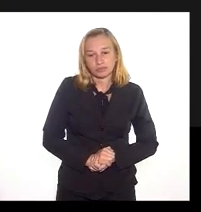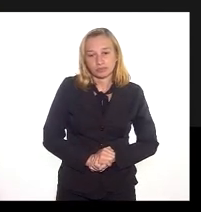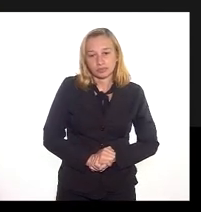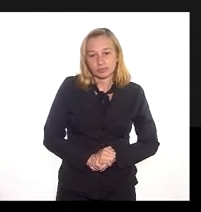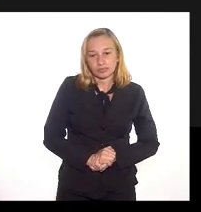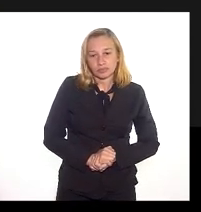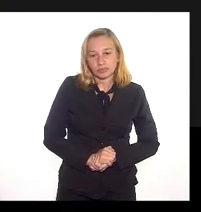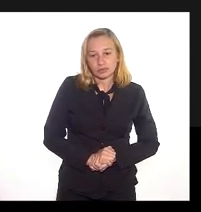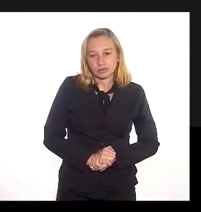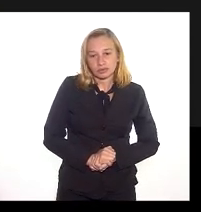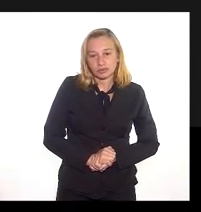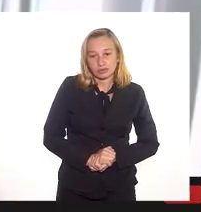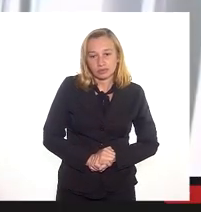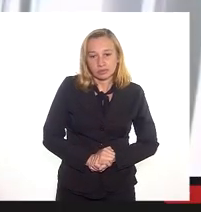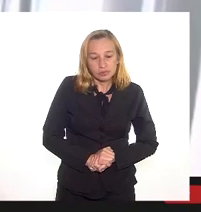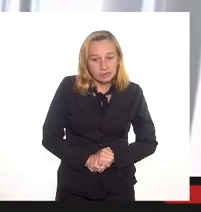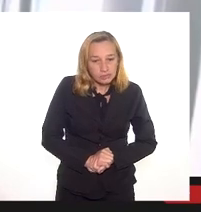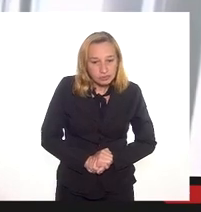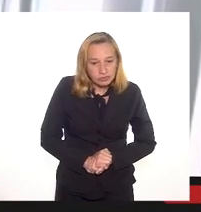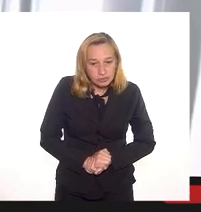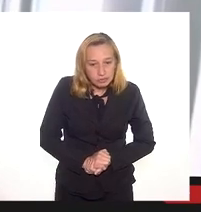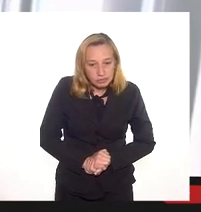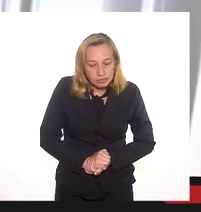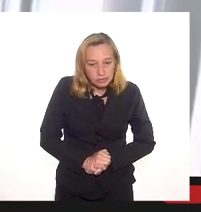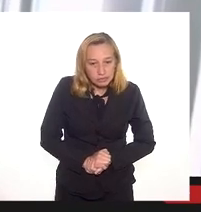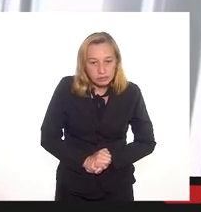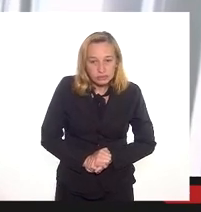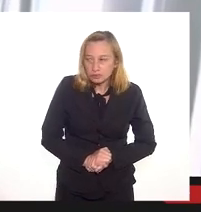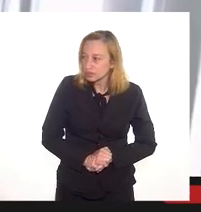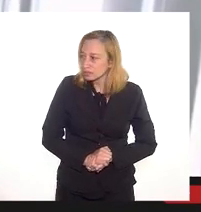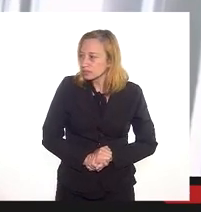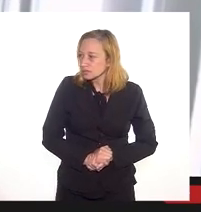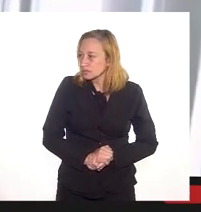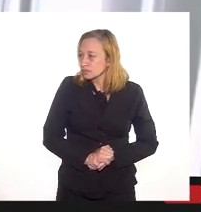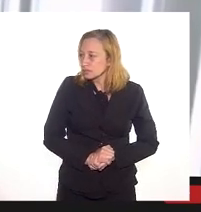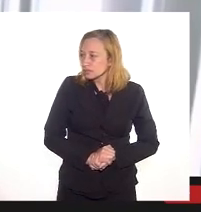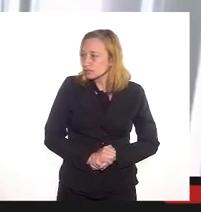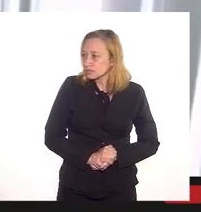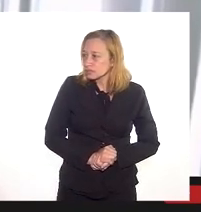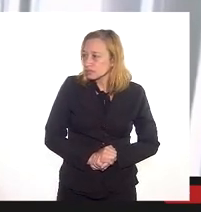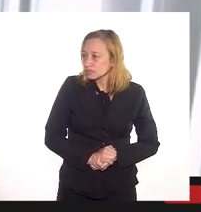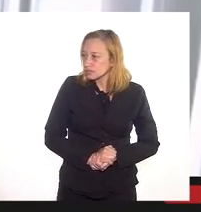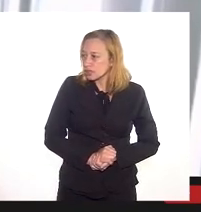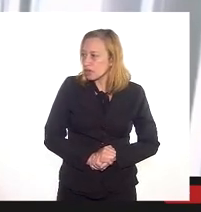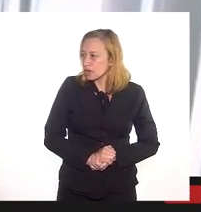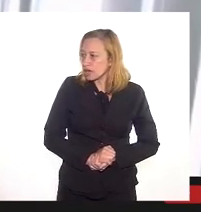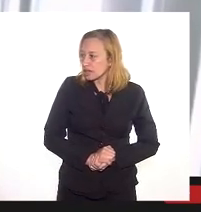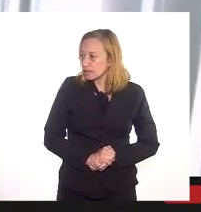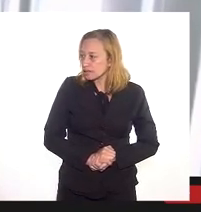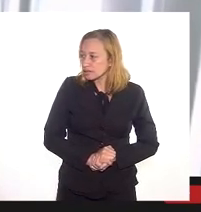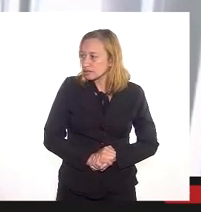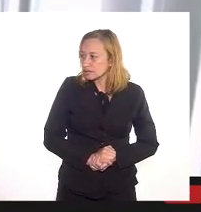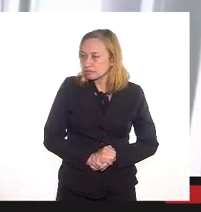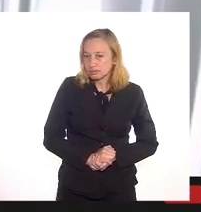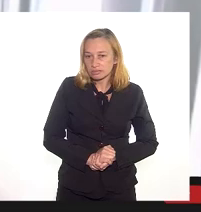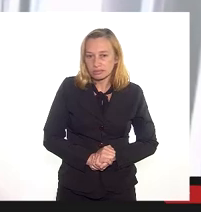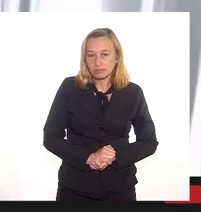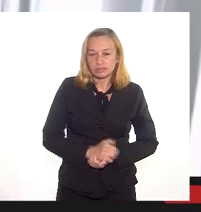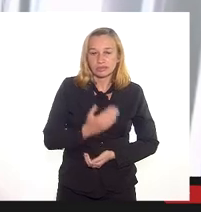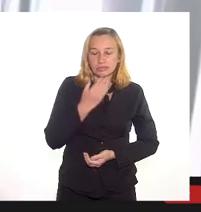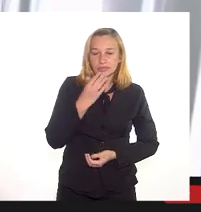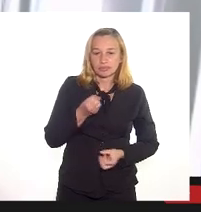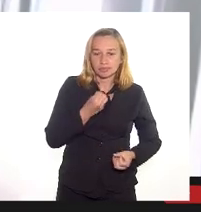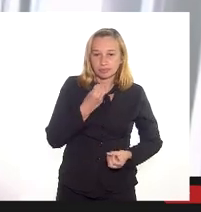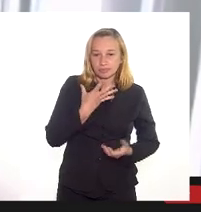para passar a palavra à defensora Alessandra Bentes, vivas, não é? Seja bem